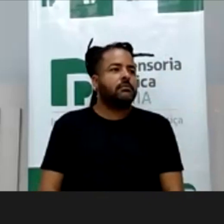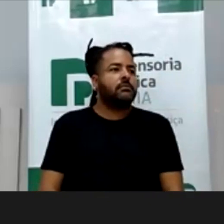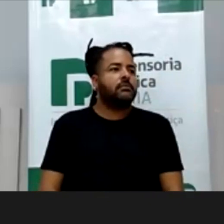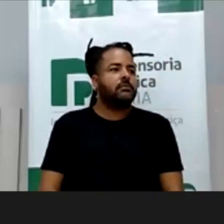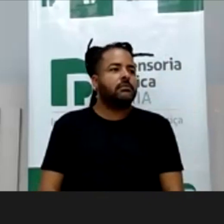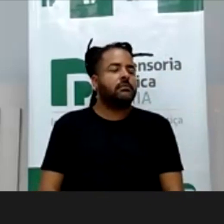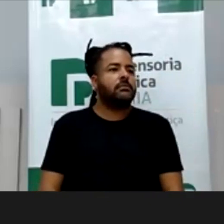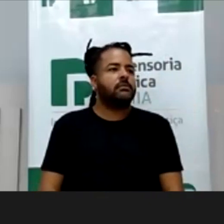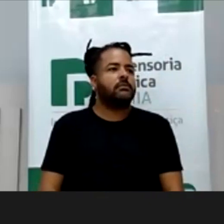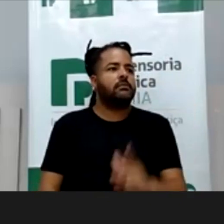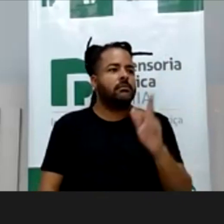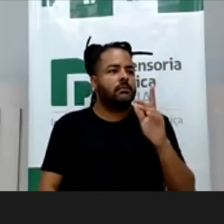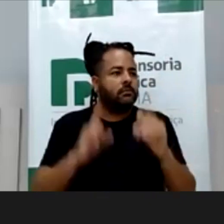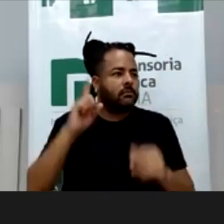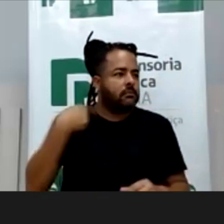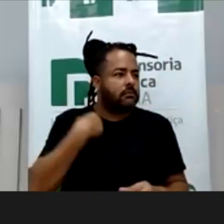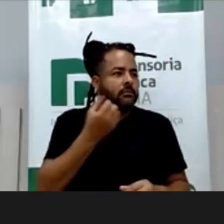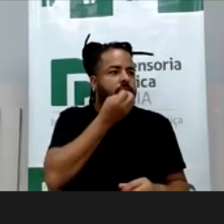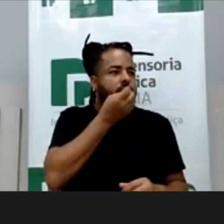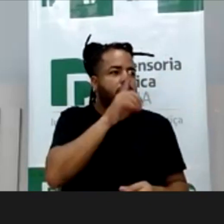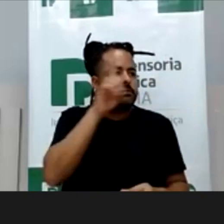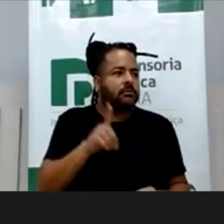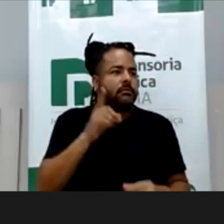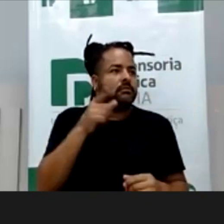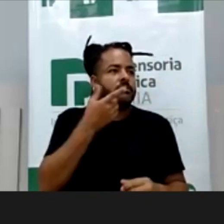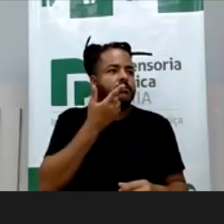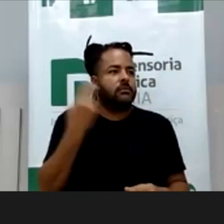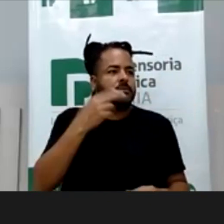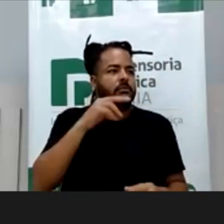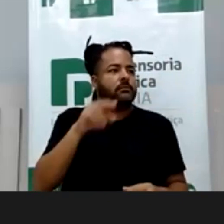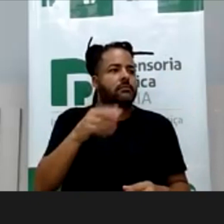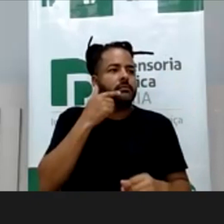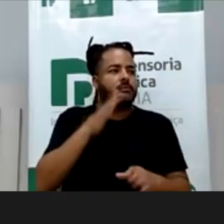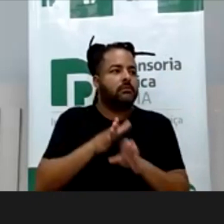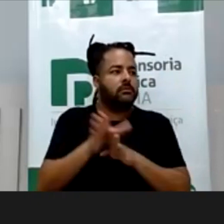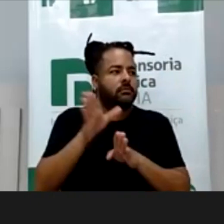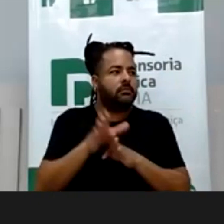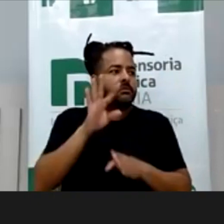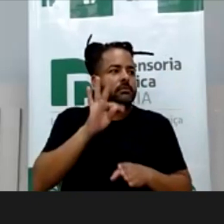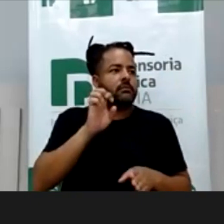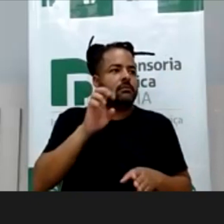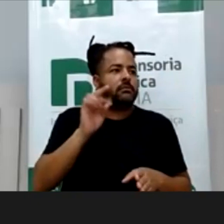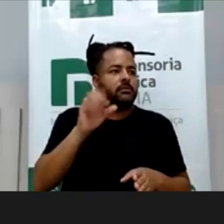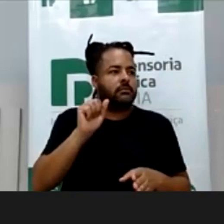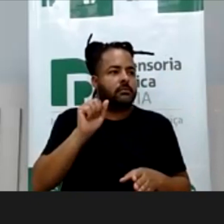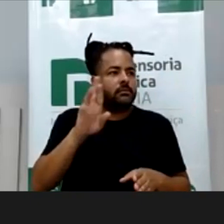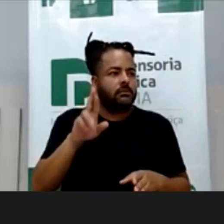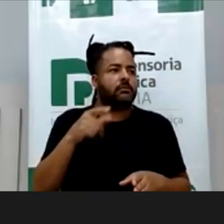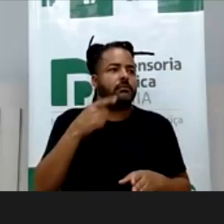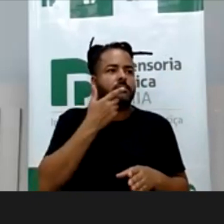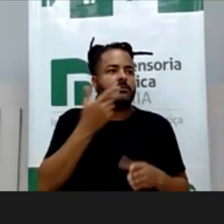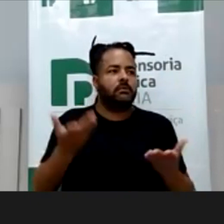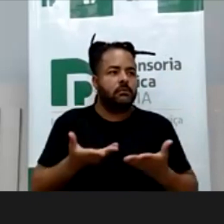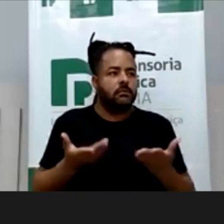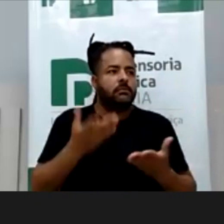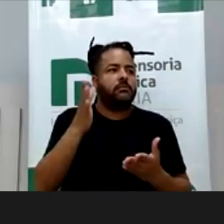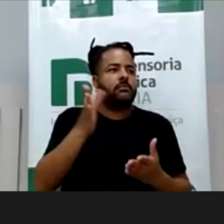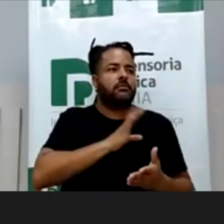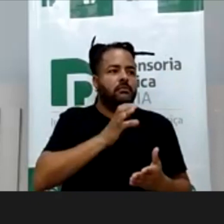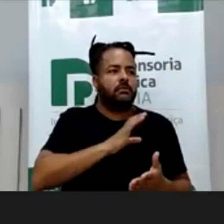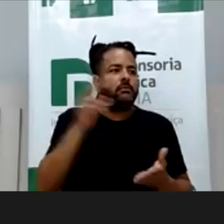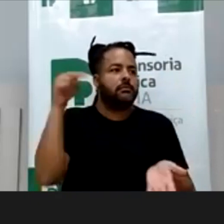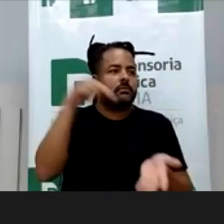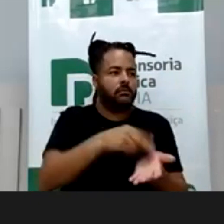Doutora, bom dia, bom dia a todos, meu nome é Jair, sou do Conselho Tutelar, aqui de Narandiba, os outros colegas gostaria de estar também presentes, mas